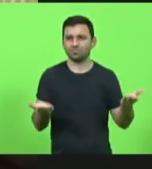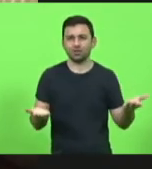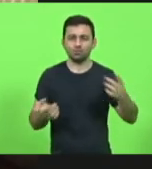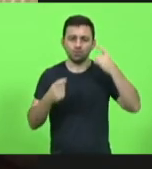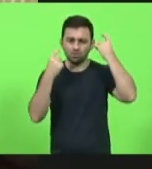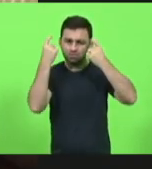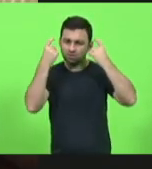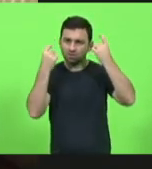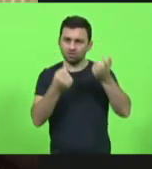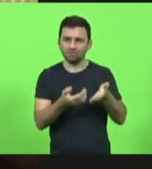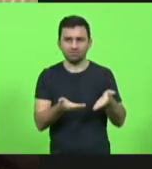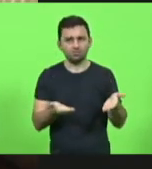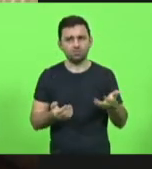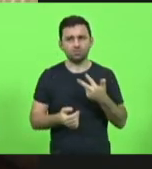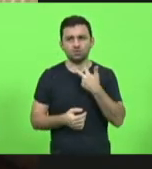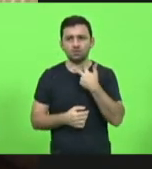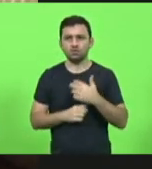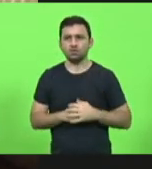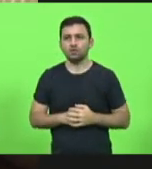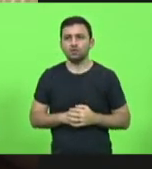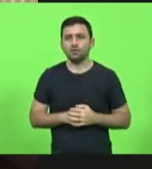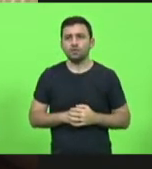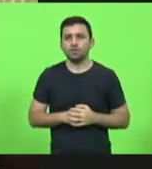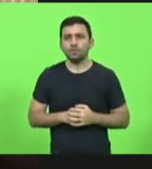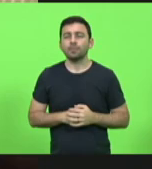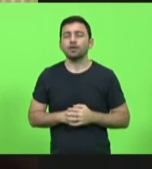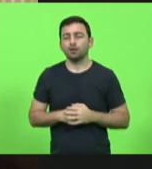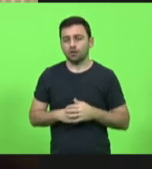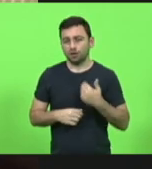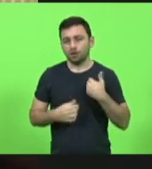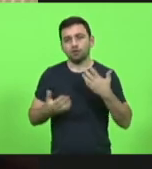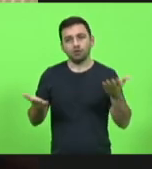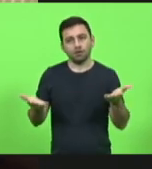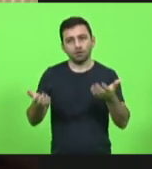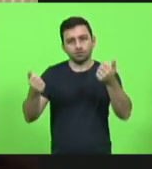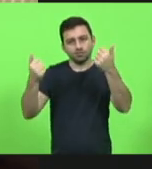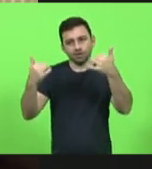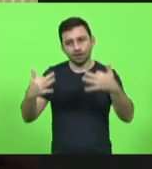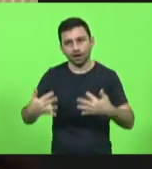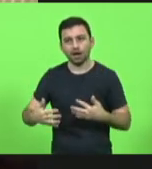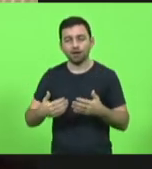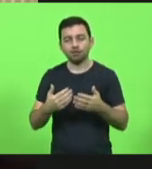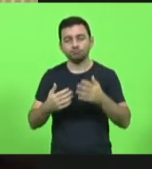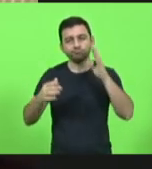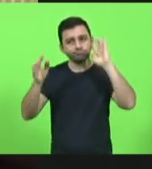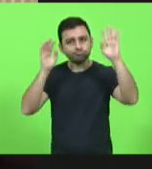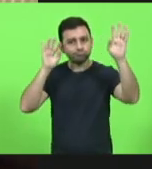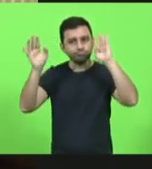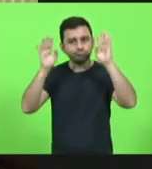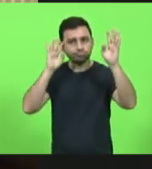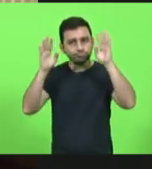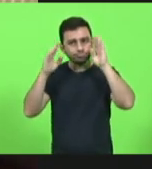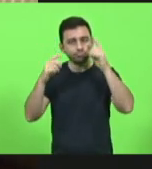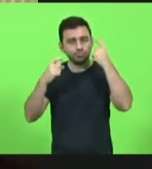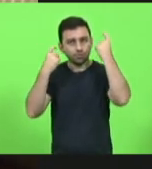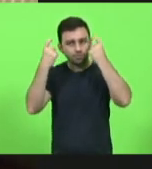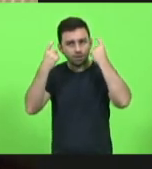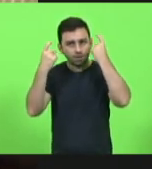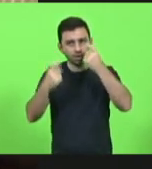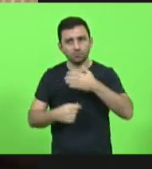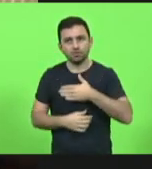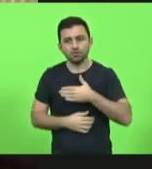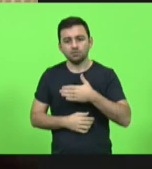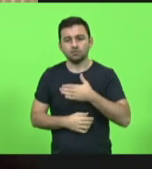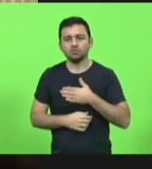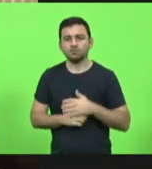demais. E eu queria trazer essa reflexão, esse desabafo e esta preocupação, este alerta.